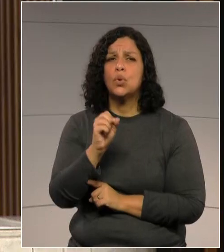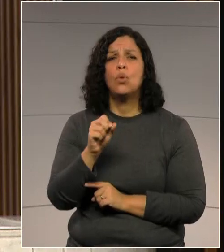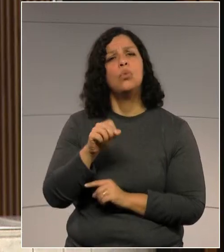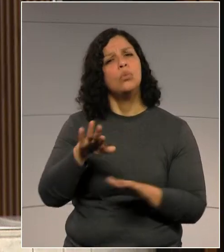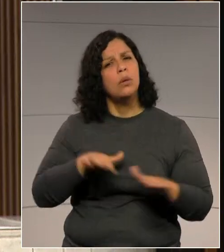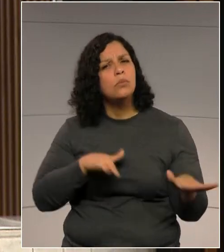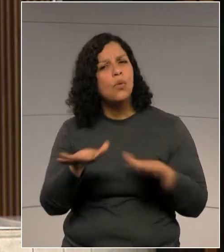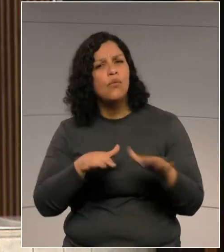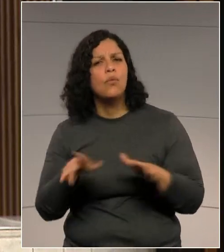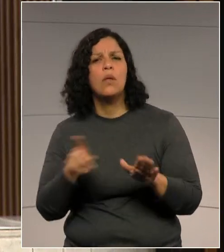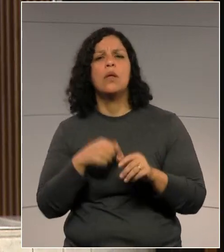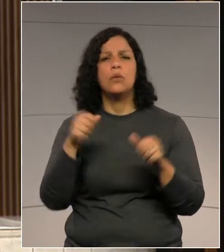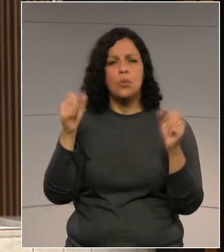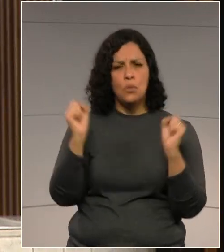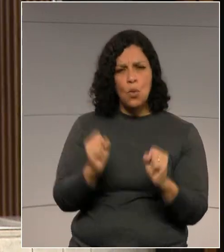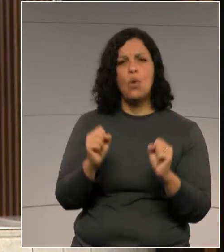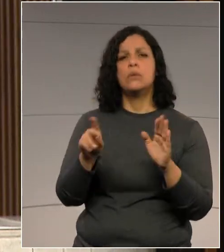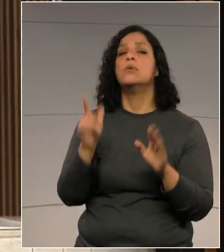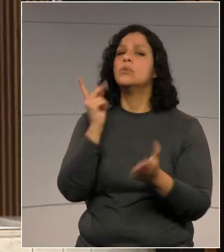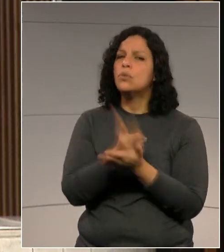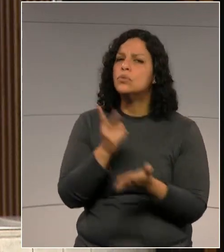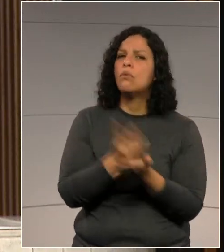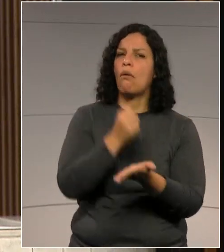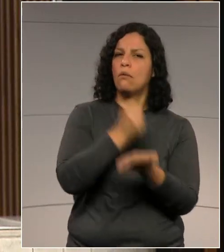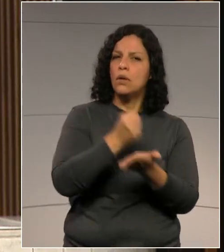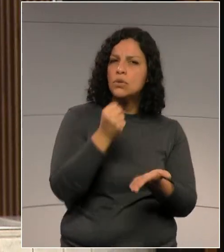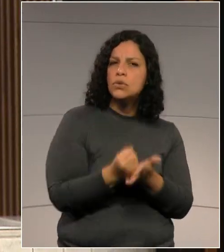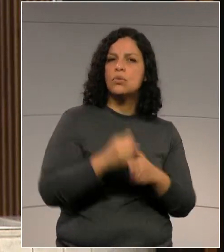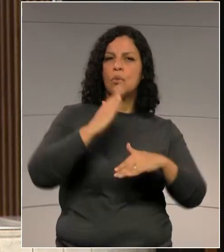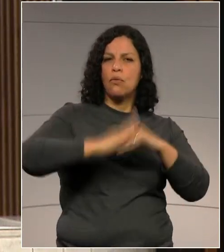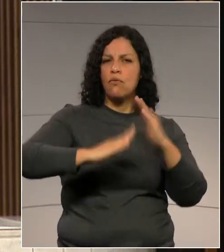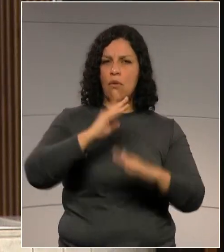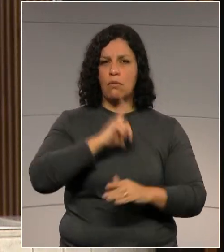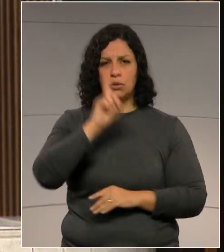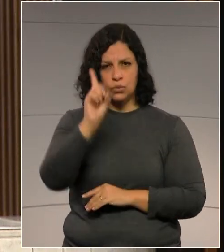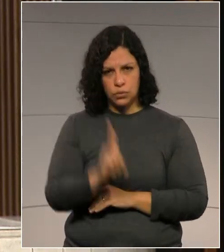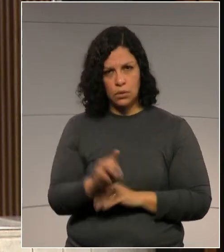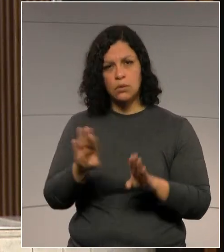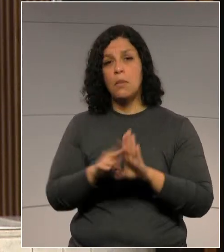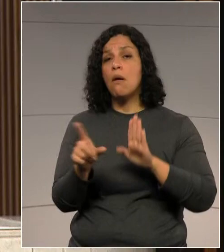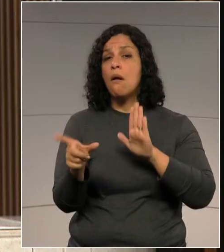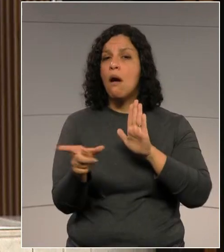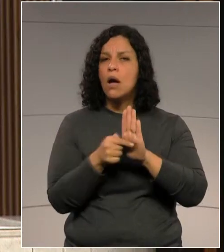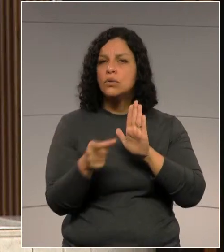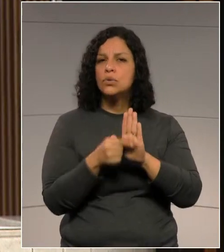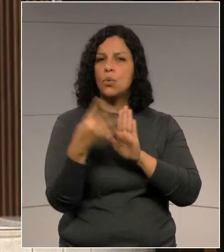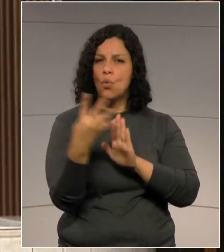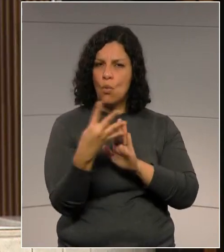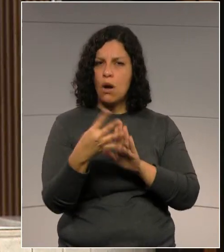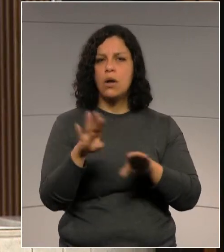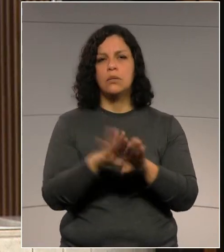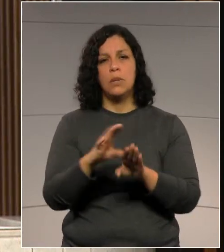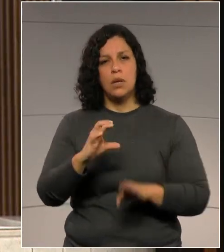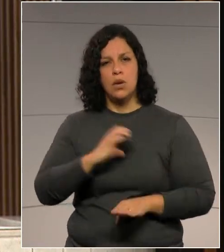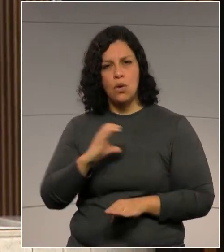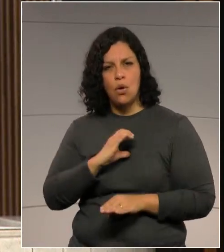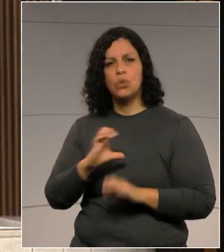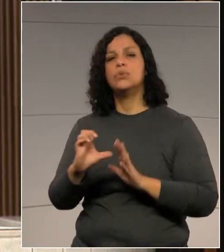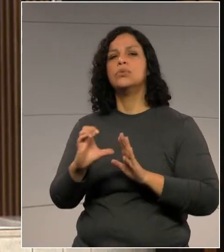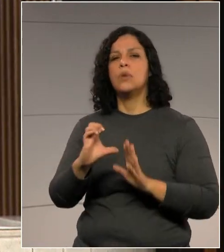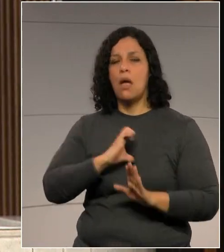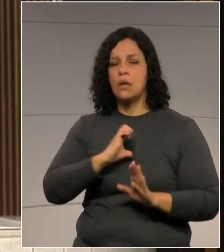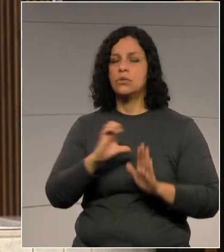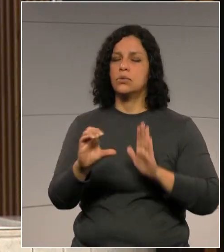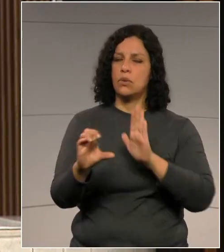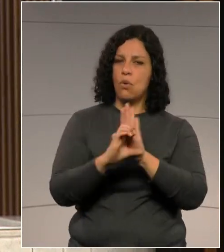manutenção do direito ao registro profissional. Para finalizar, lembro o artigo 4º do Código de Ética dos Jornalistas,